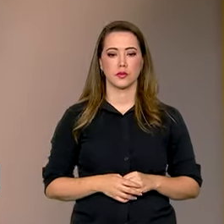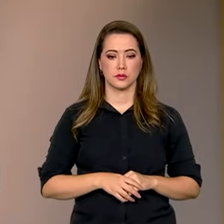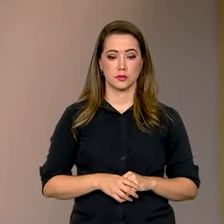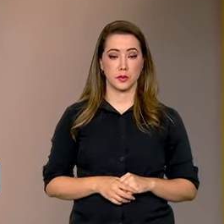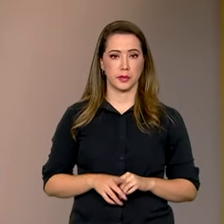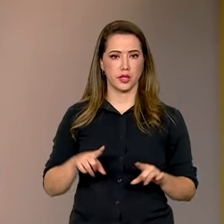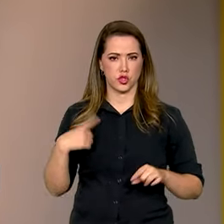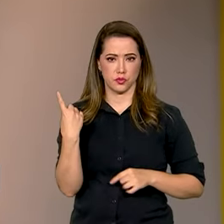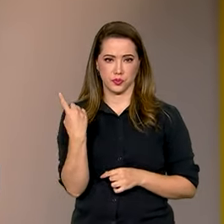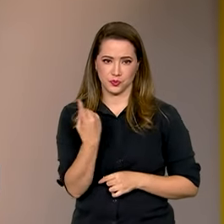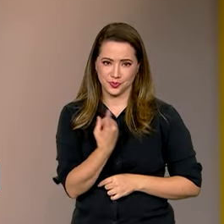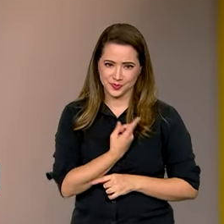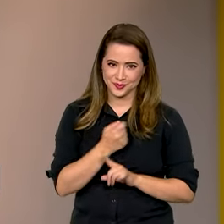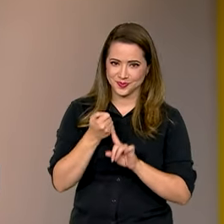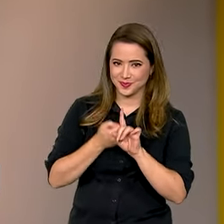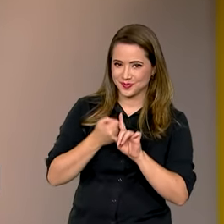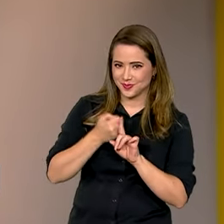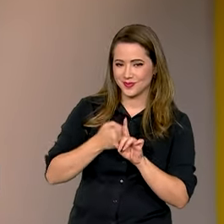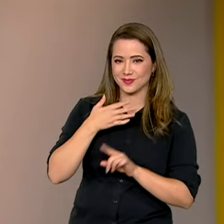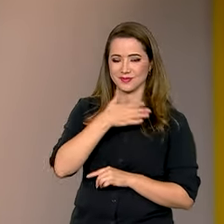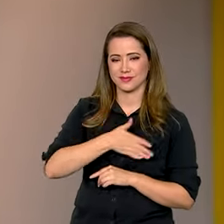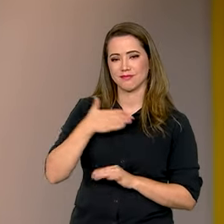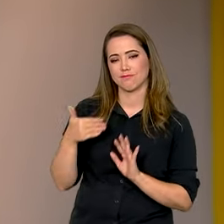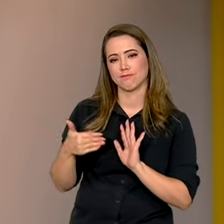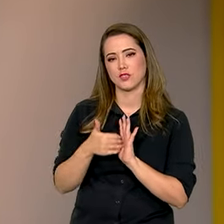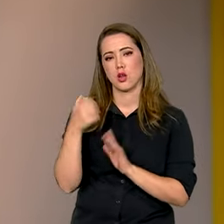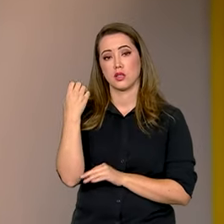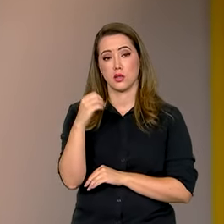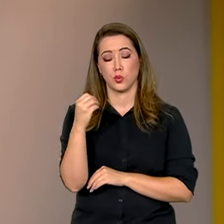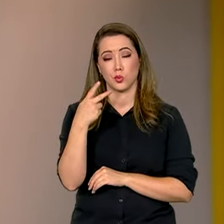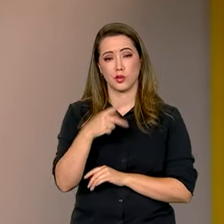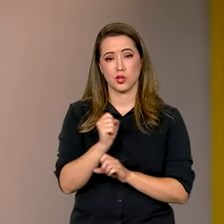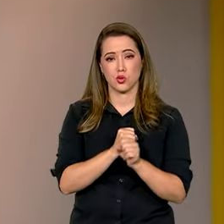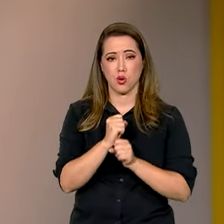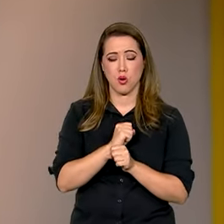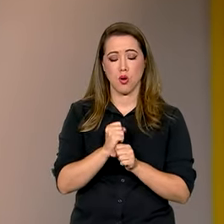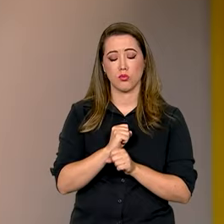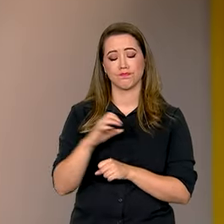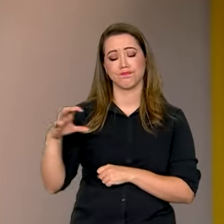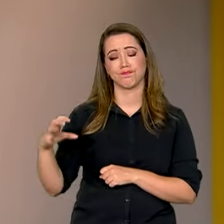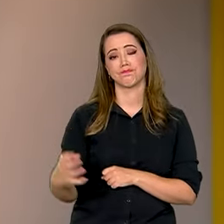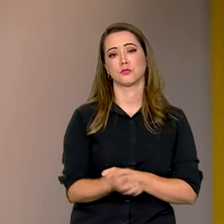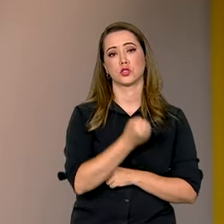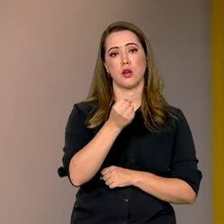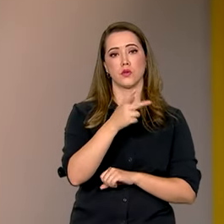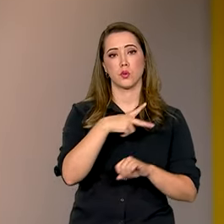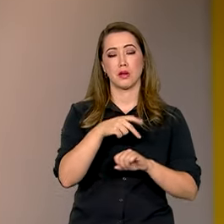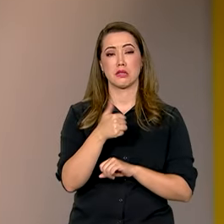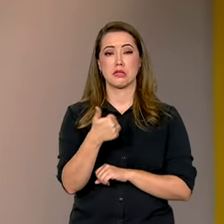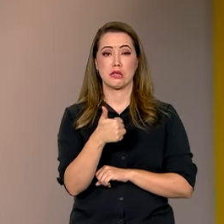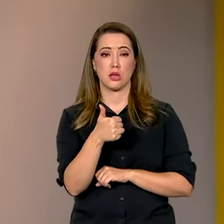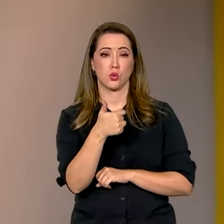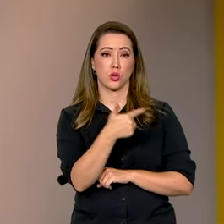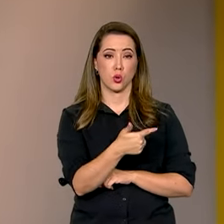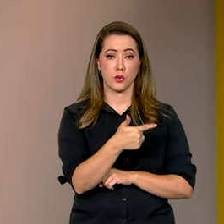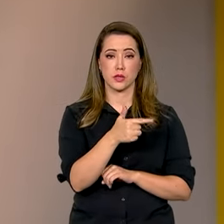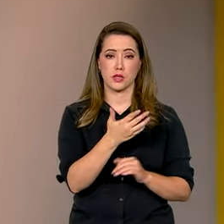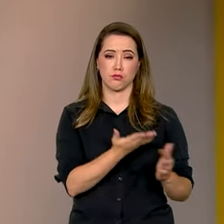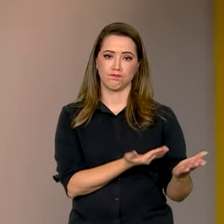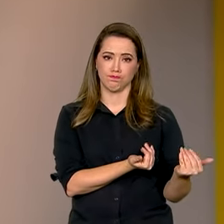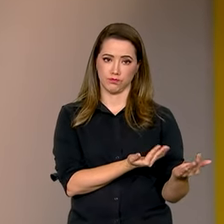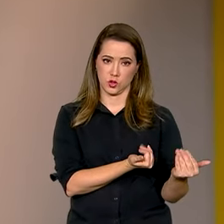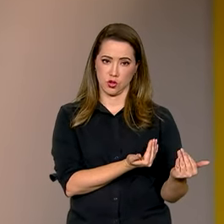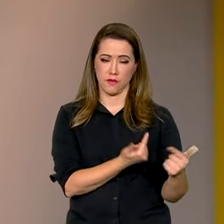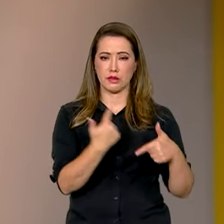De agosto a outubro deste ano, foram resgatados no país 112 adolescentes em situação de trabalho infantil